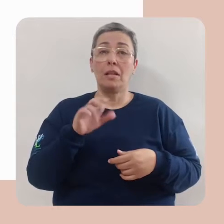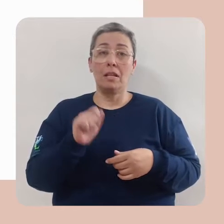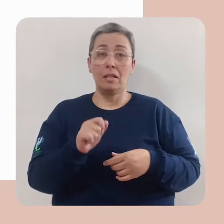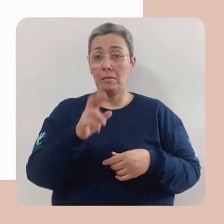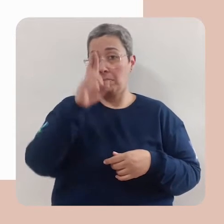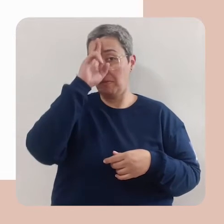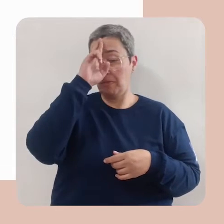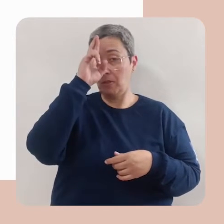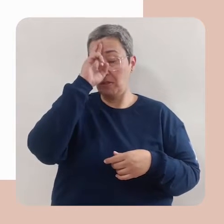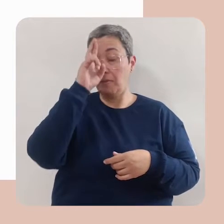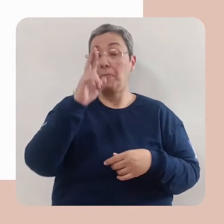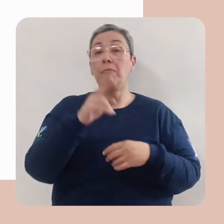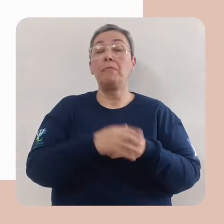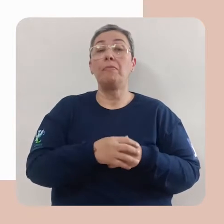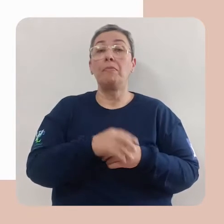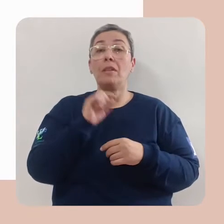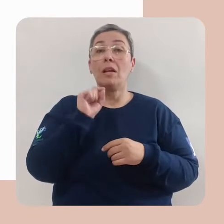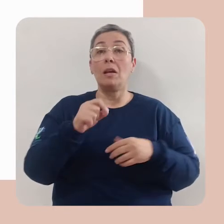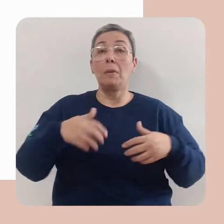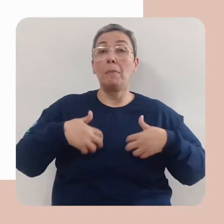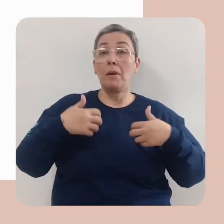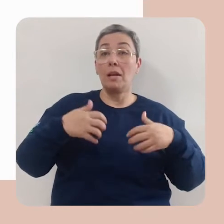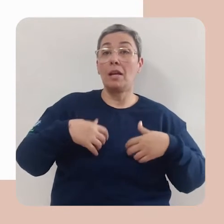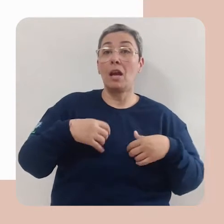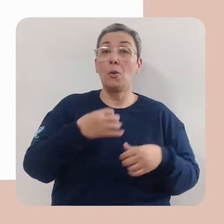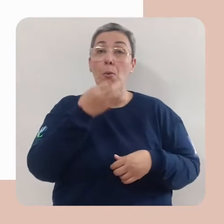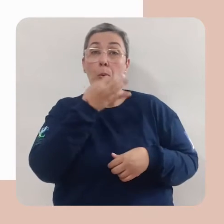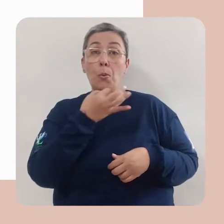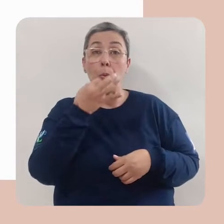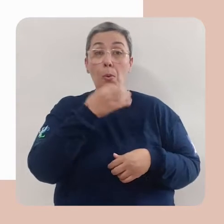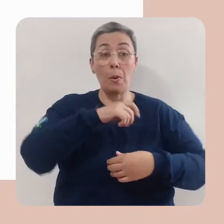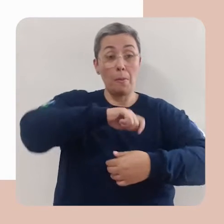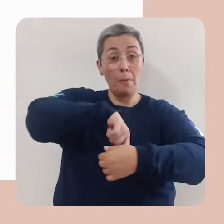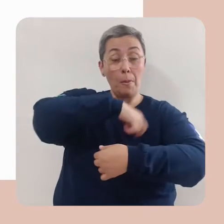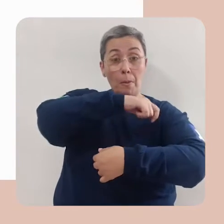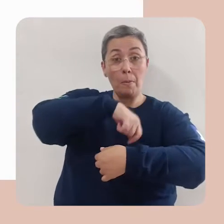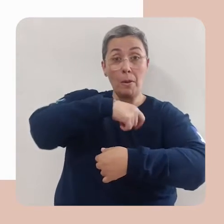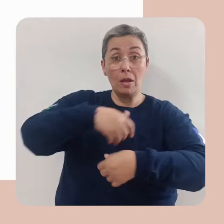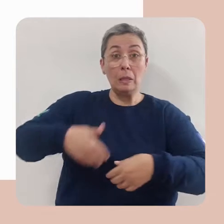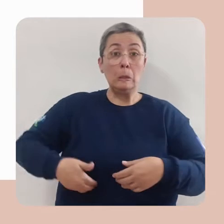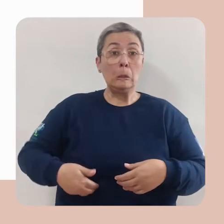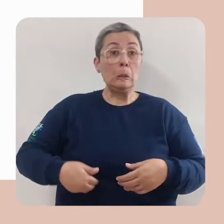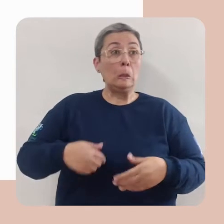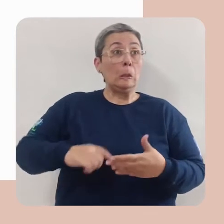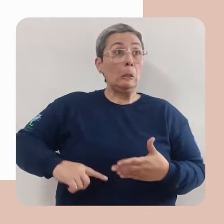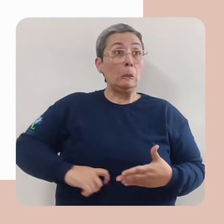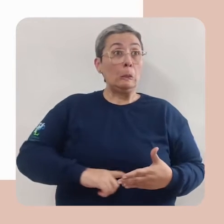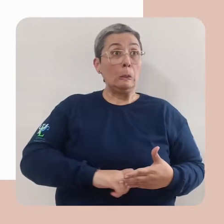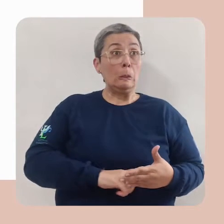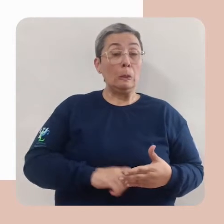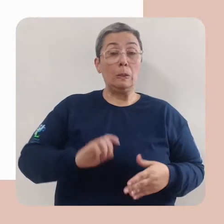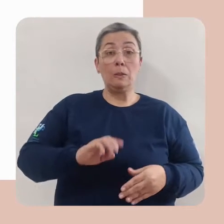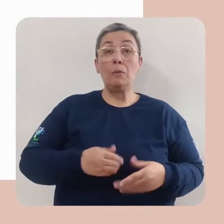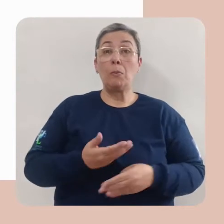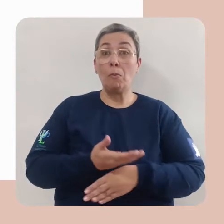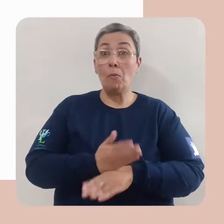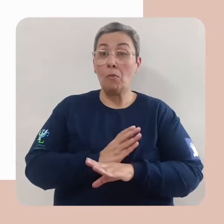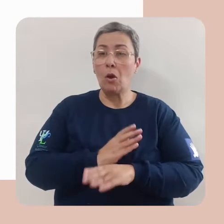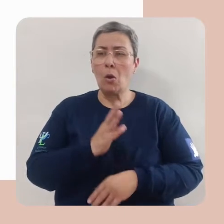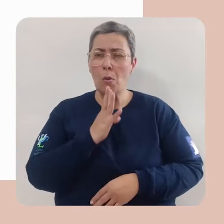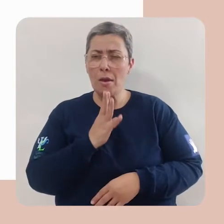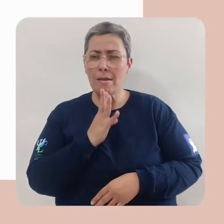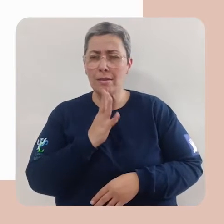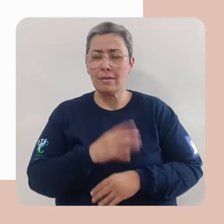Essa é a parlenda meio-dia. Meio-dia, macaco assobia. Panela no fogo, barriga vazia.